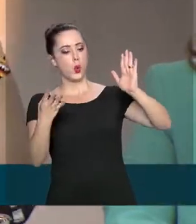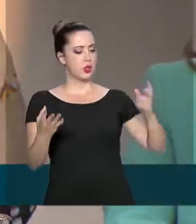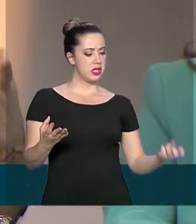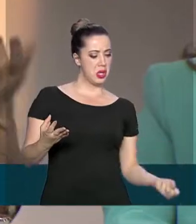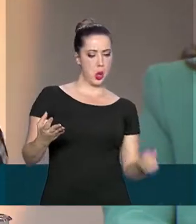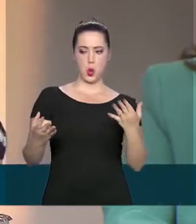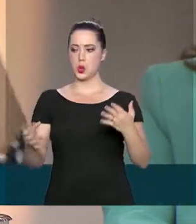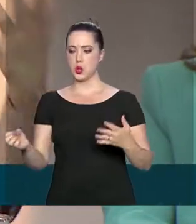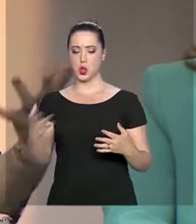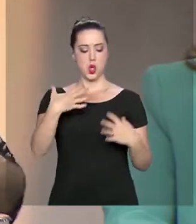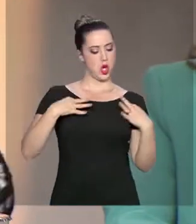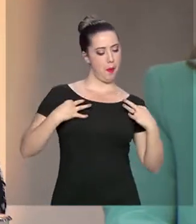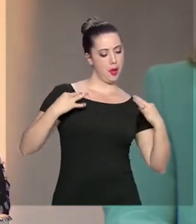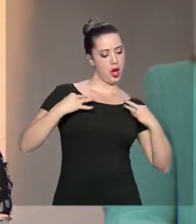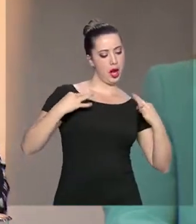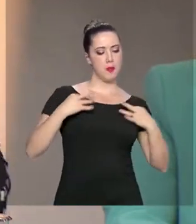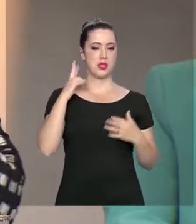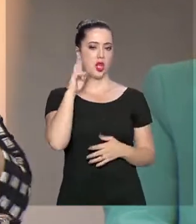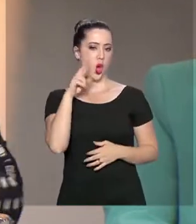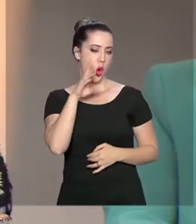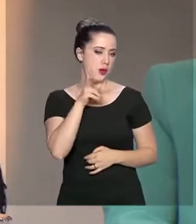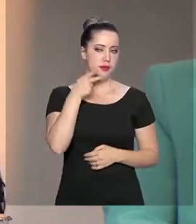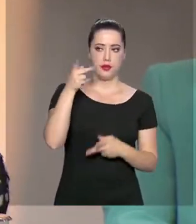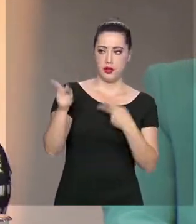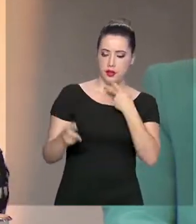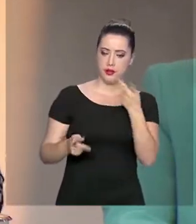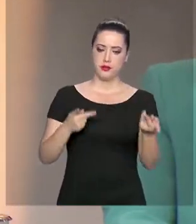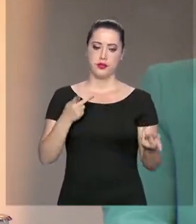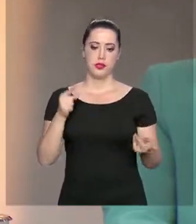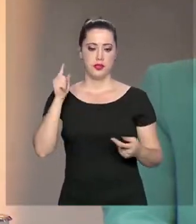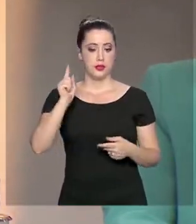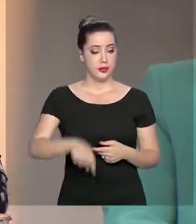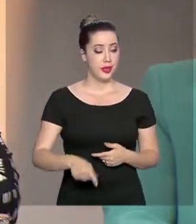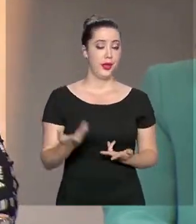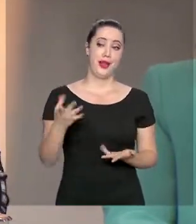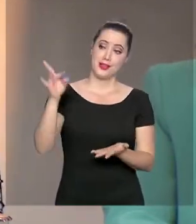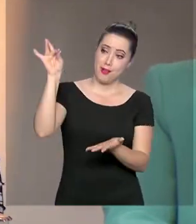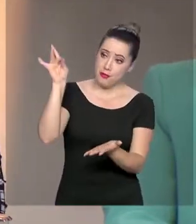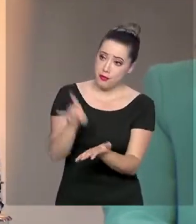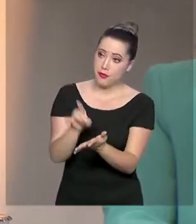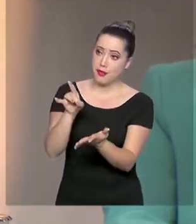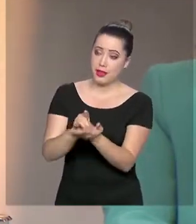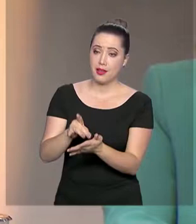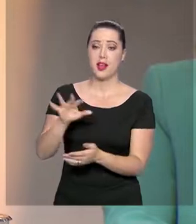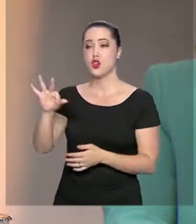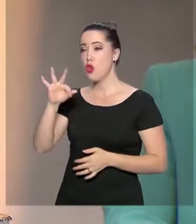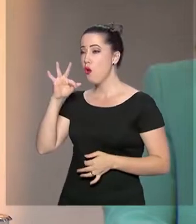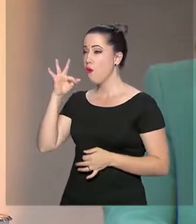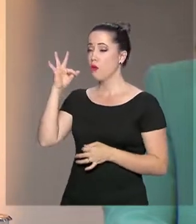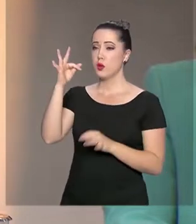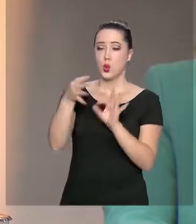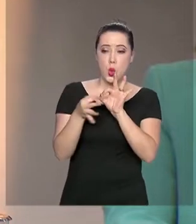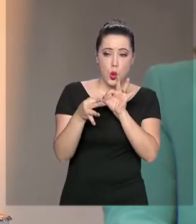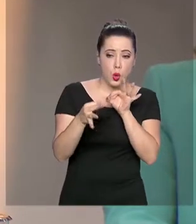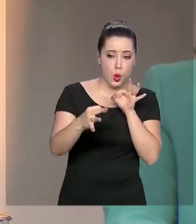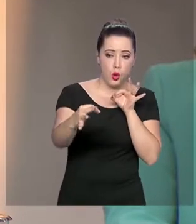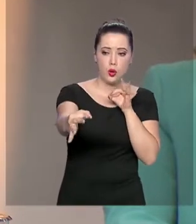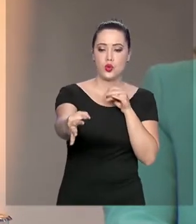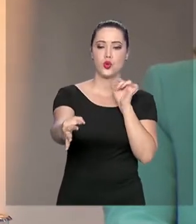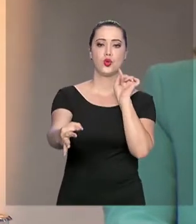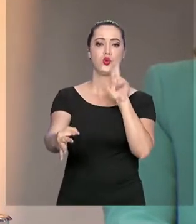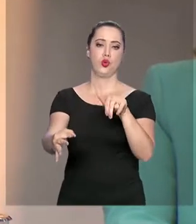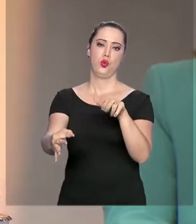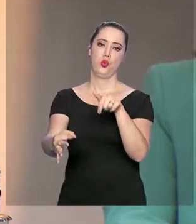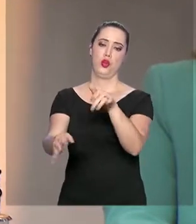ali, todo mundo de camiseta rosa falando que essa realidade chegue lá, onde nunca a política pública